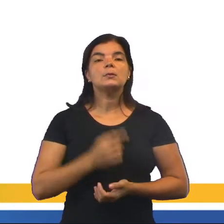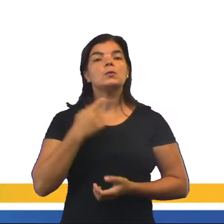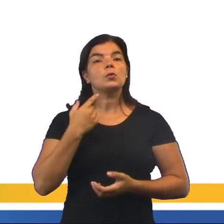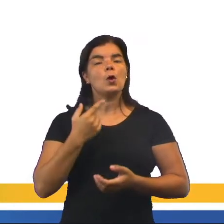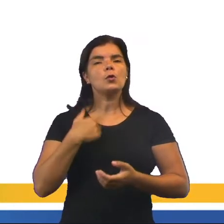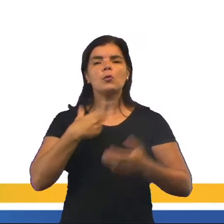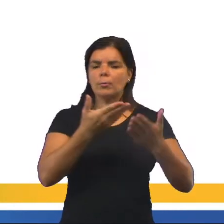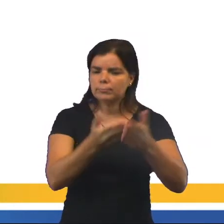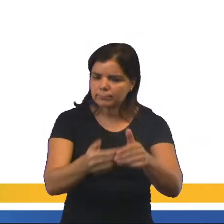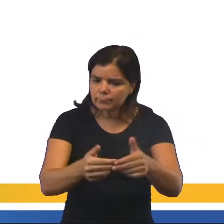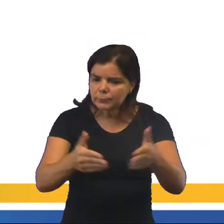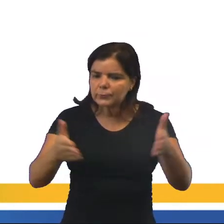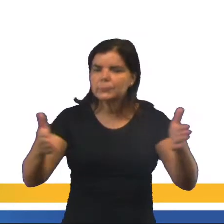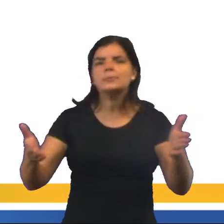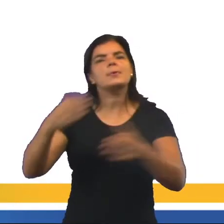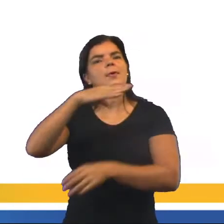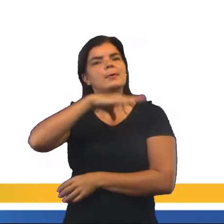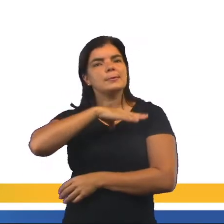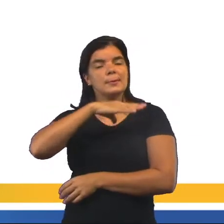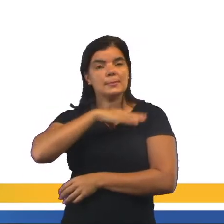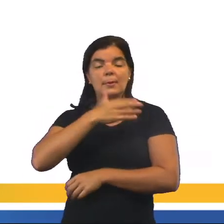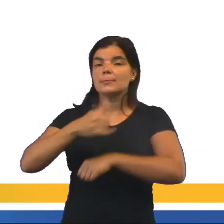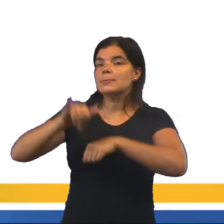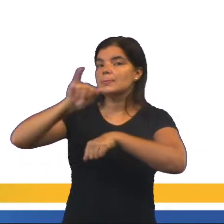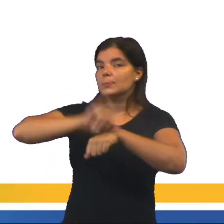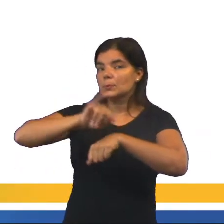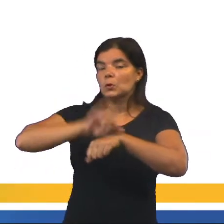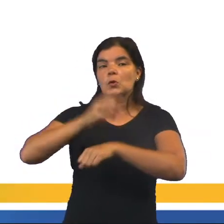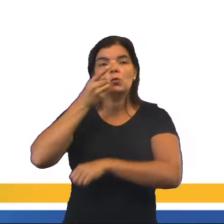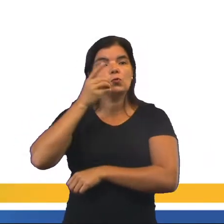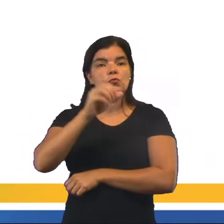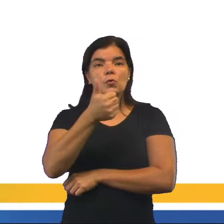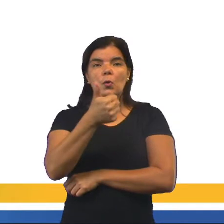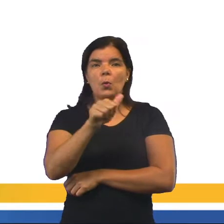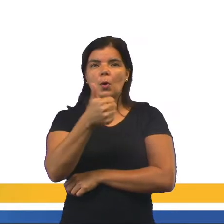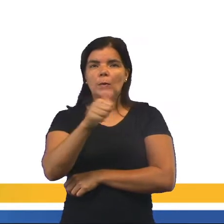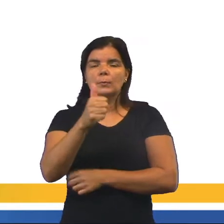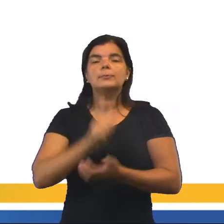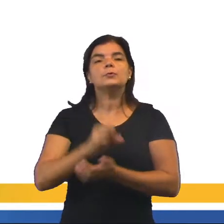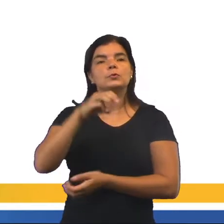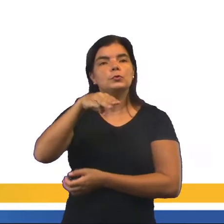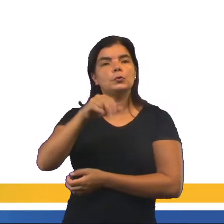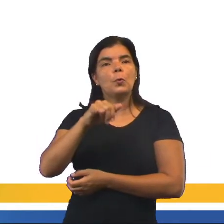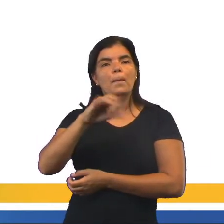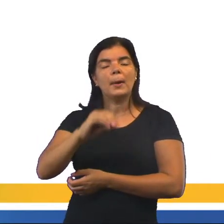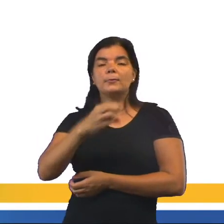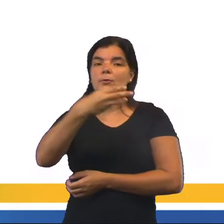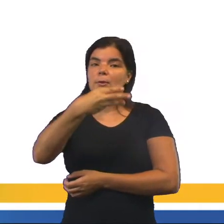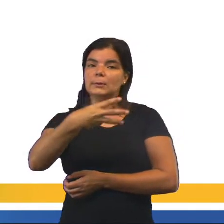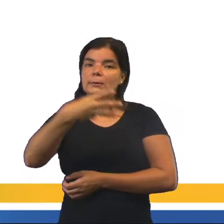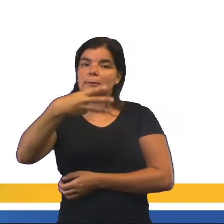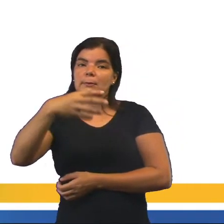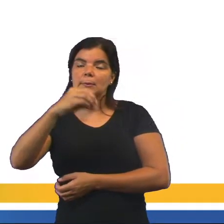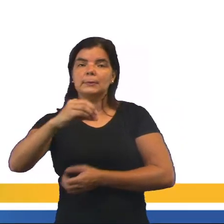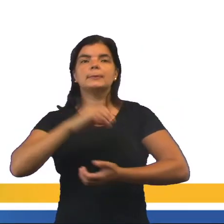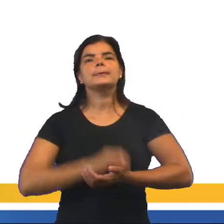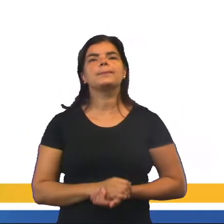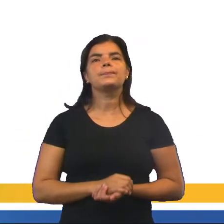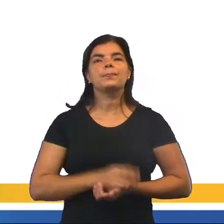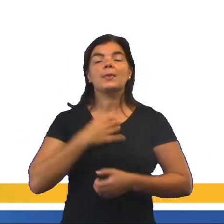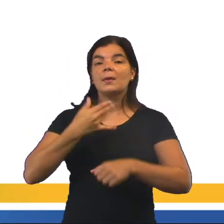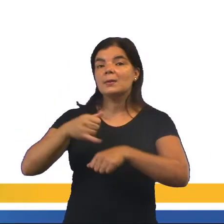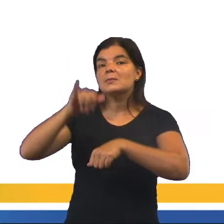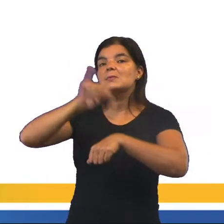inauguraram a cidade, a capital, no dia 11 de maio de 330. Essa